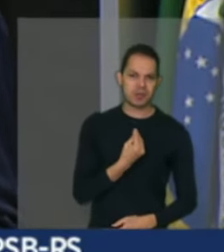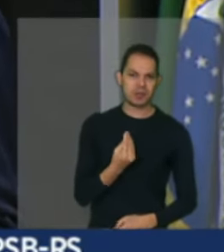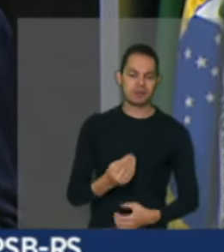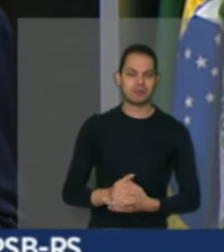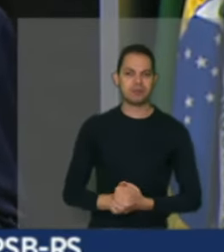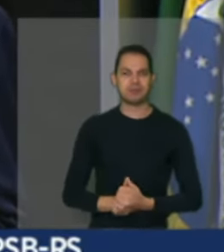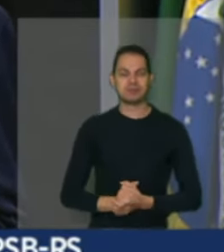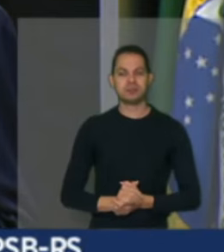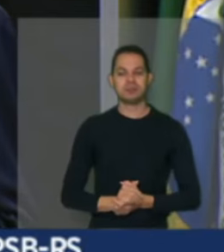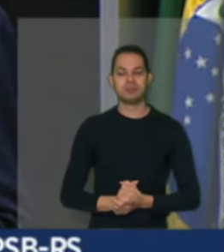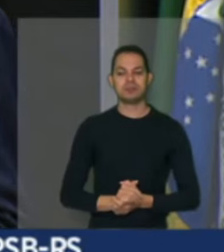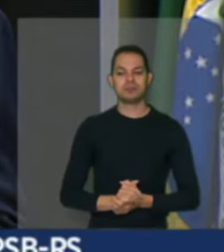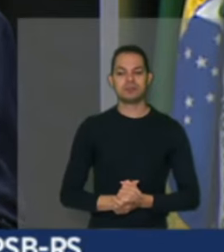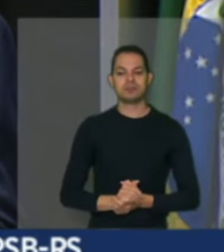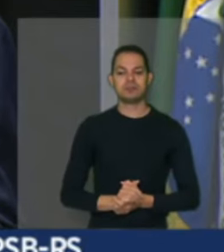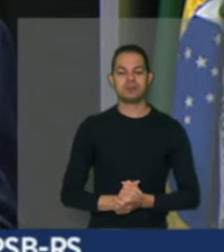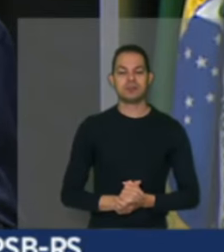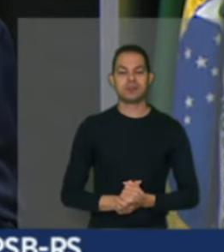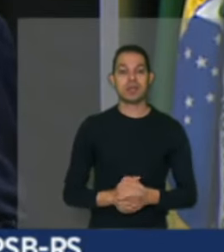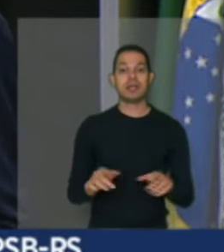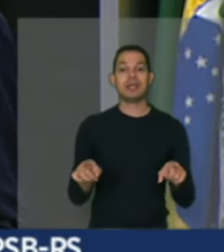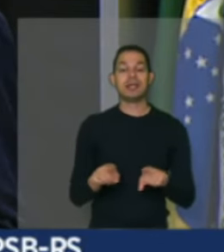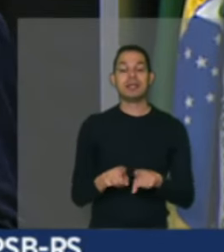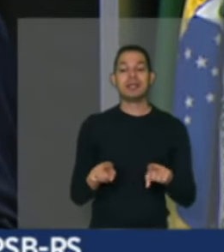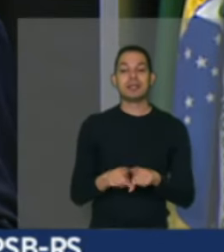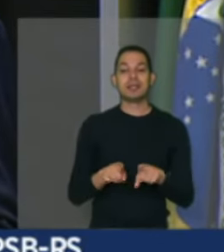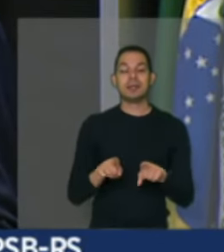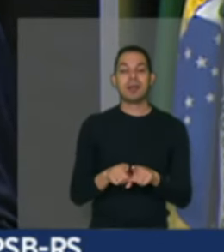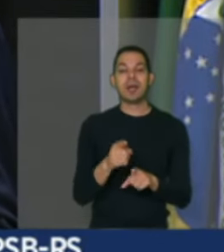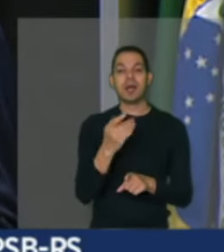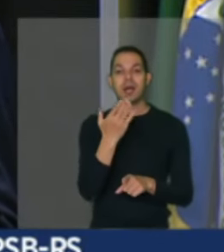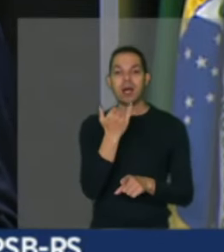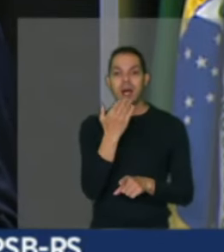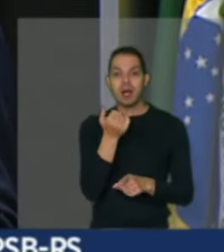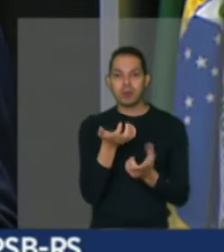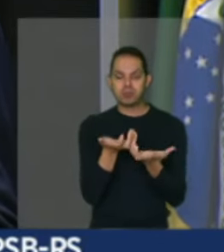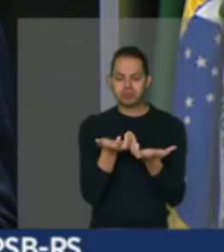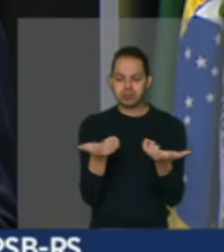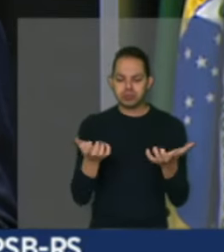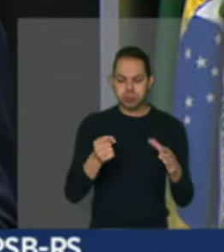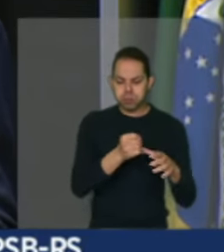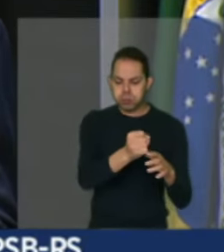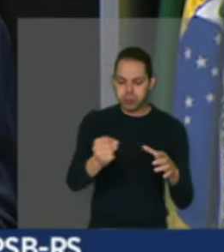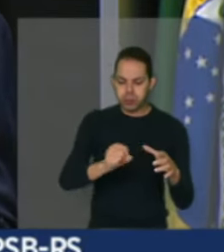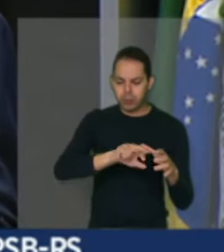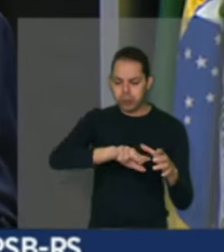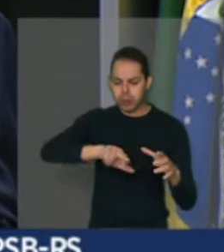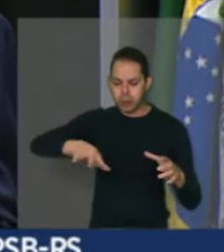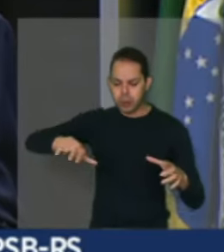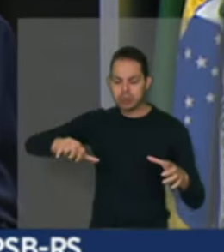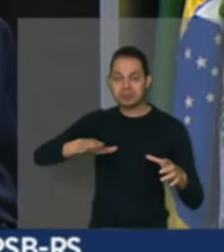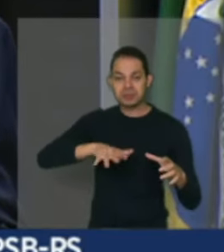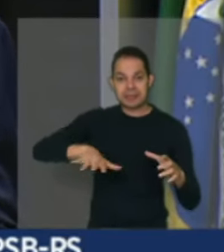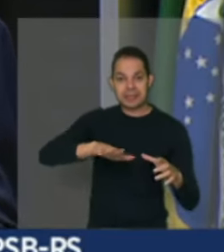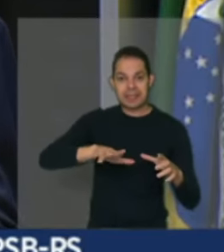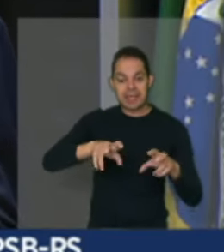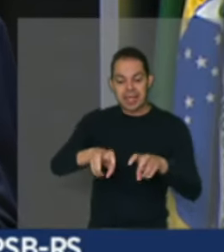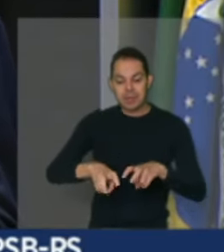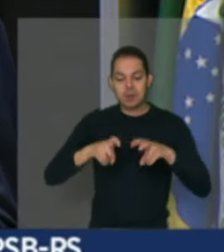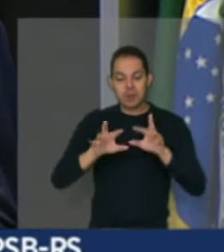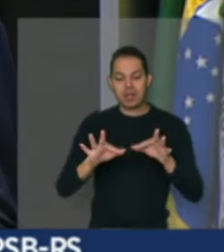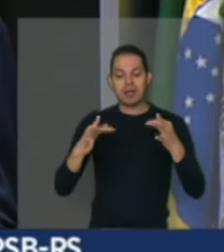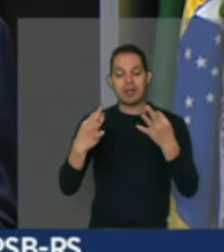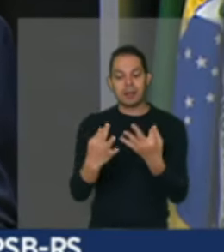Precisamos aqui também falar da gastronomia da agricultura familiar. E isso tem sido uma coisa marcante